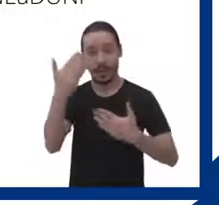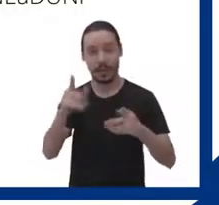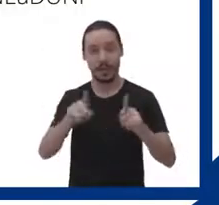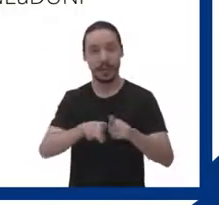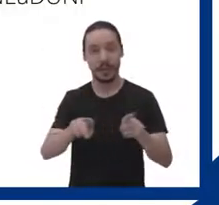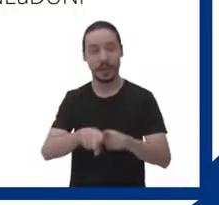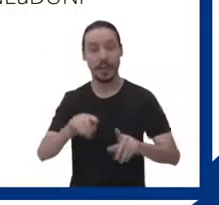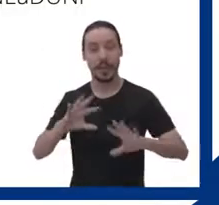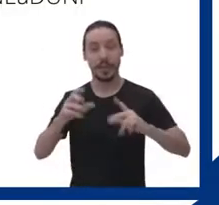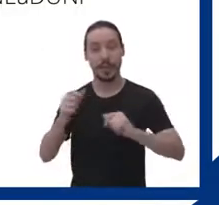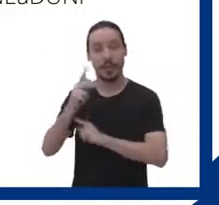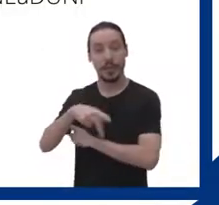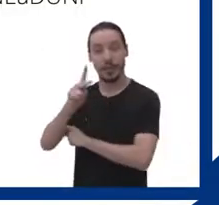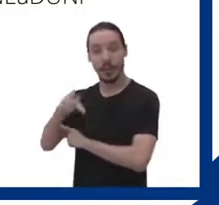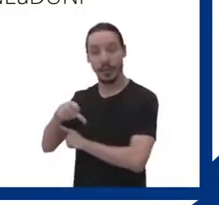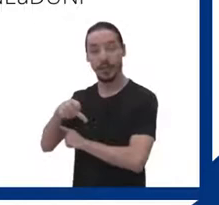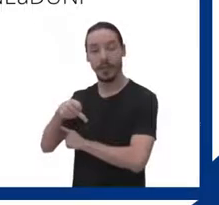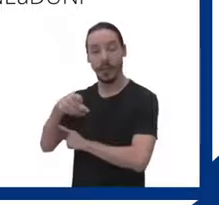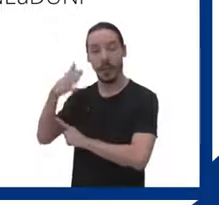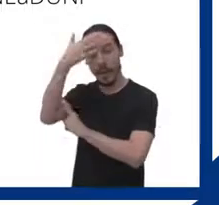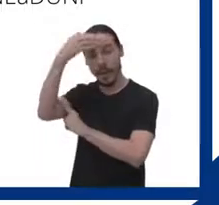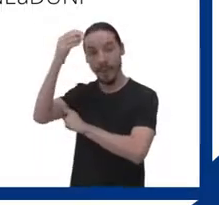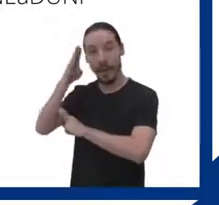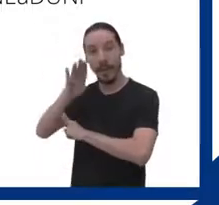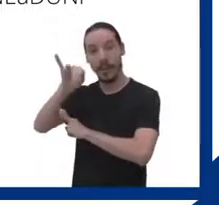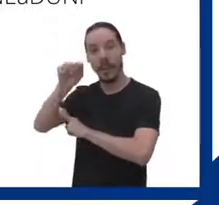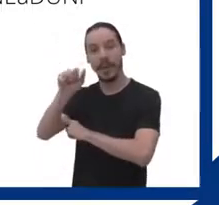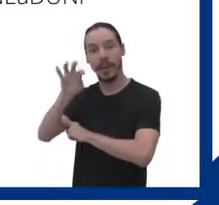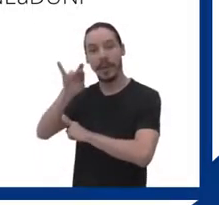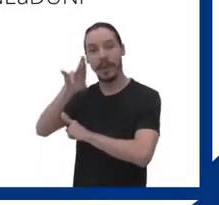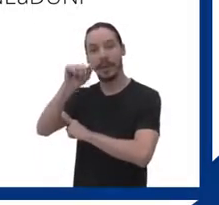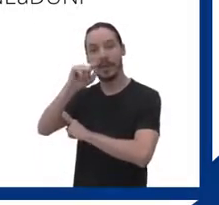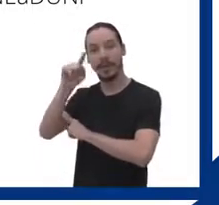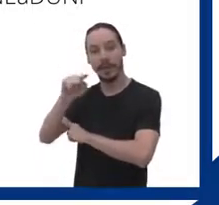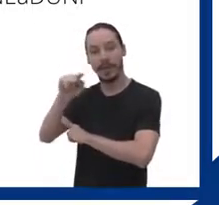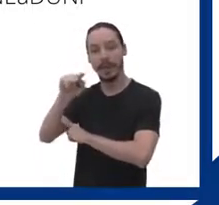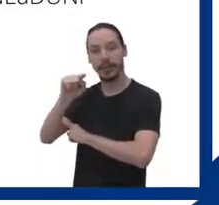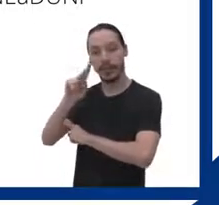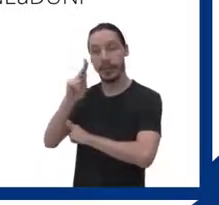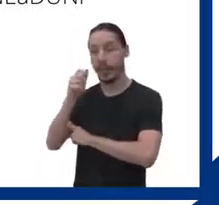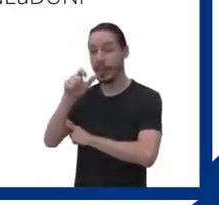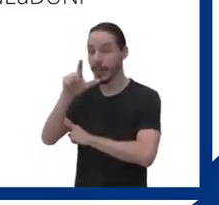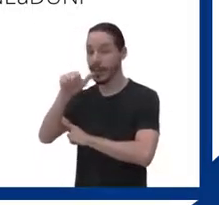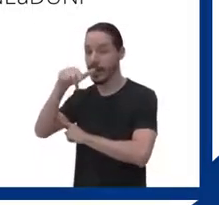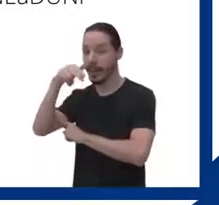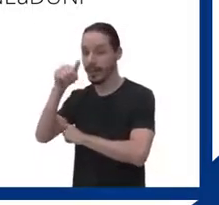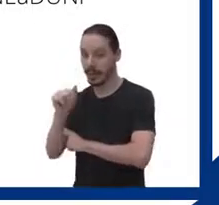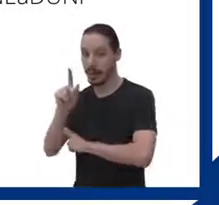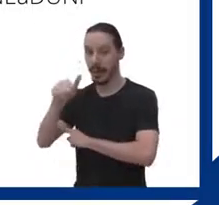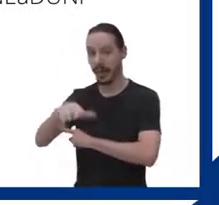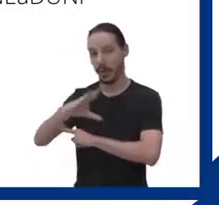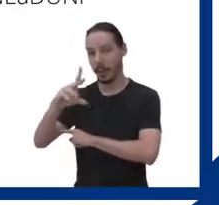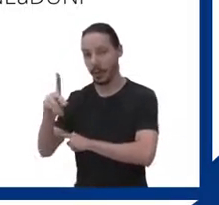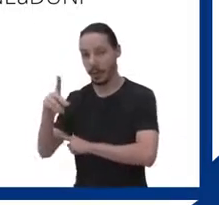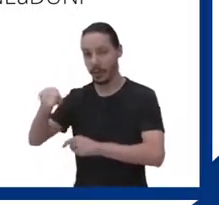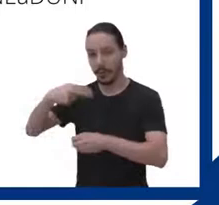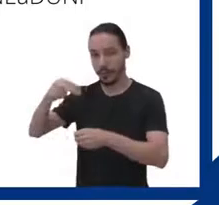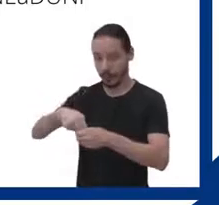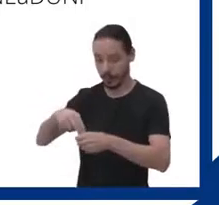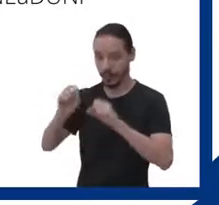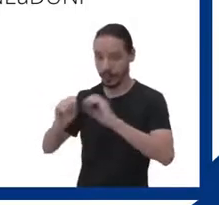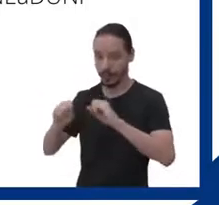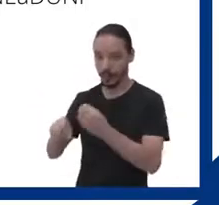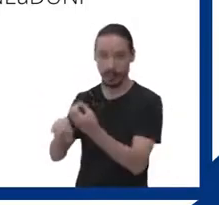E os nossos agradecimentos que são para a professora doutora Beatriz Helena Dalmolin, coordenadora do